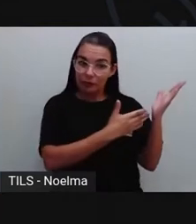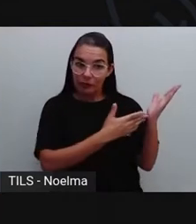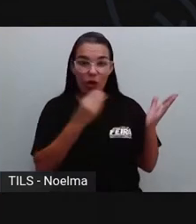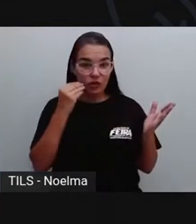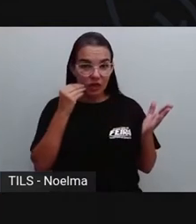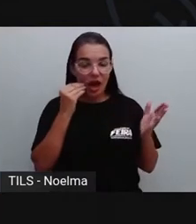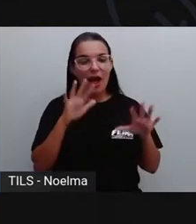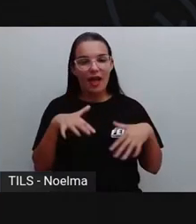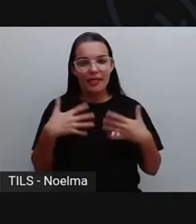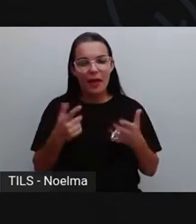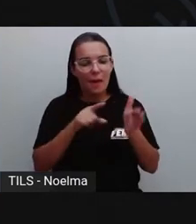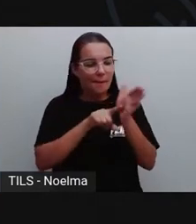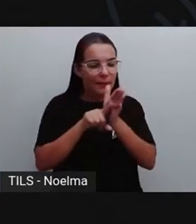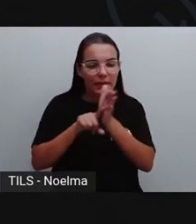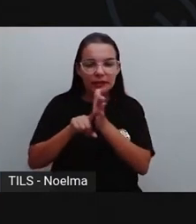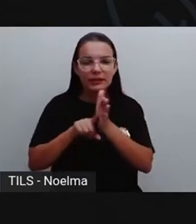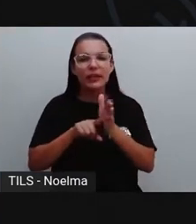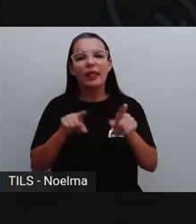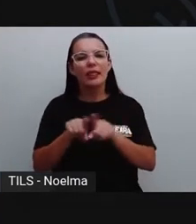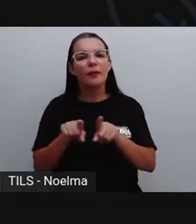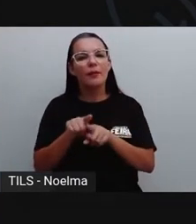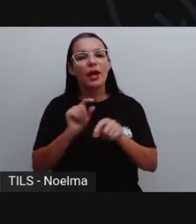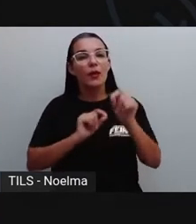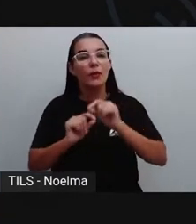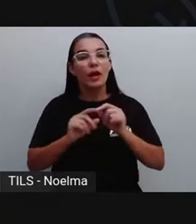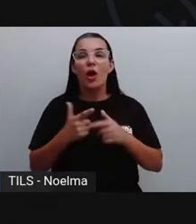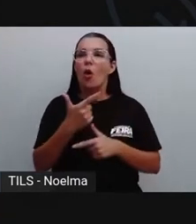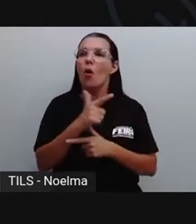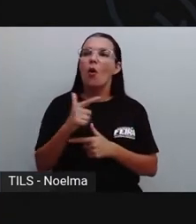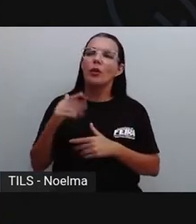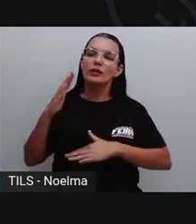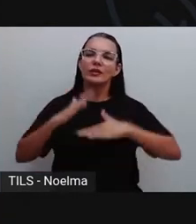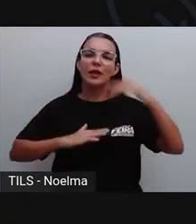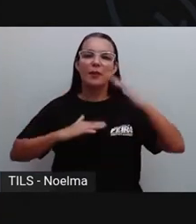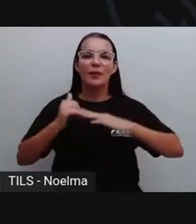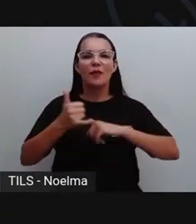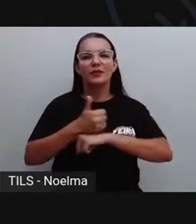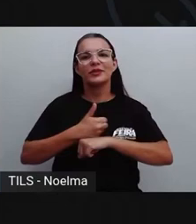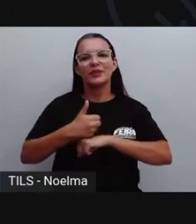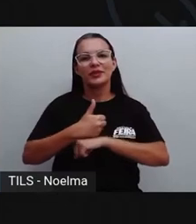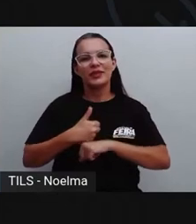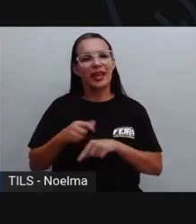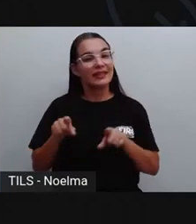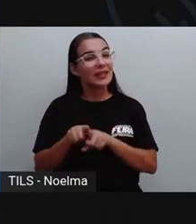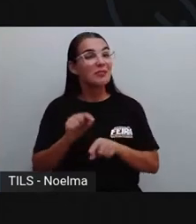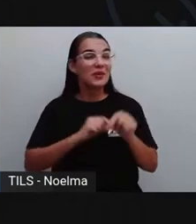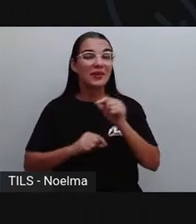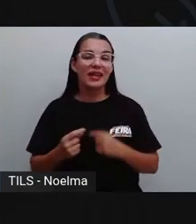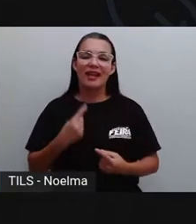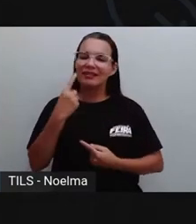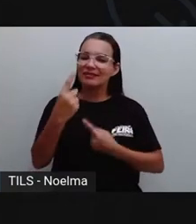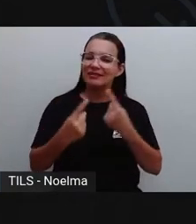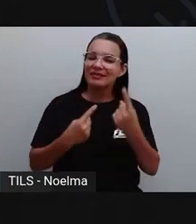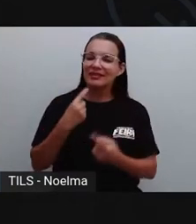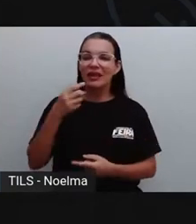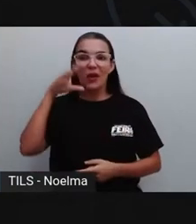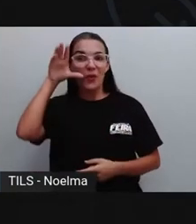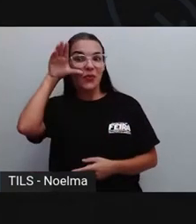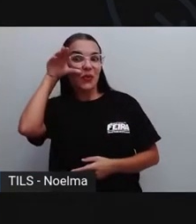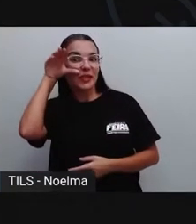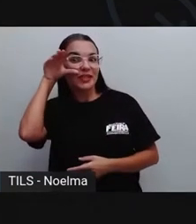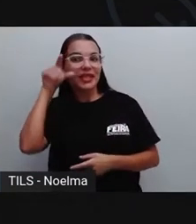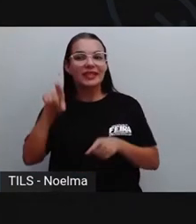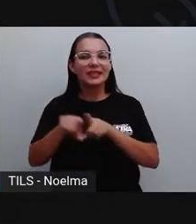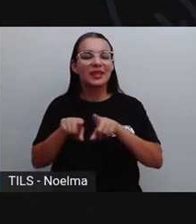pesquisando outras profissões, inclusive. A gente vai ver aqui algumas curiosidades também relacionadas às